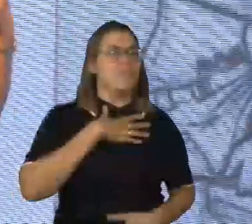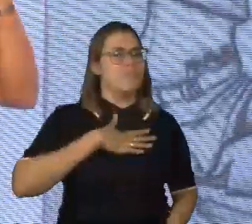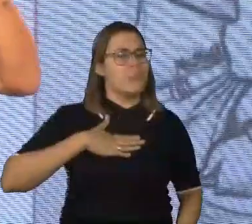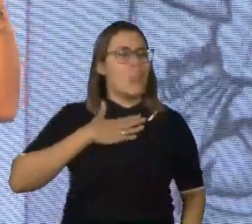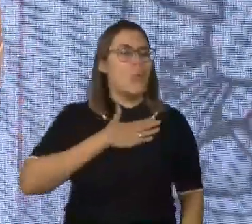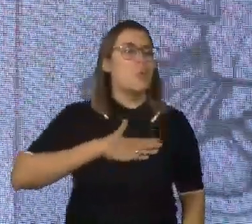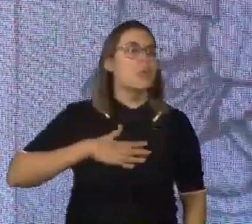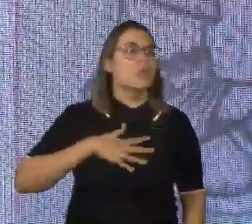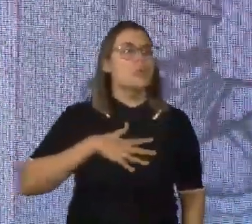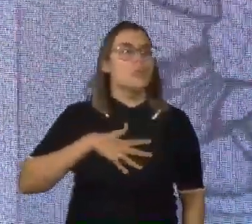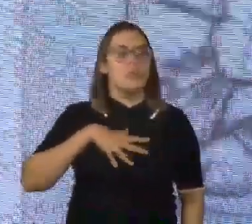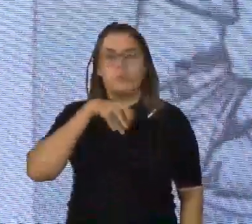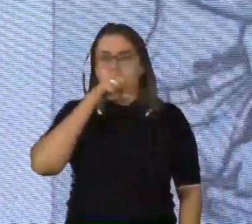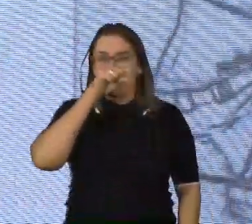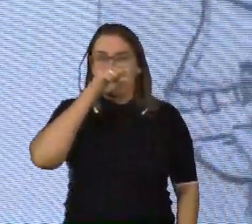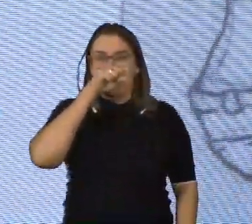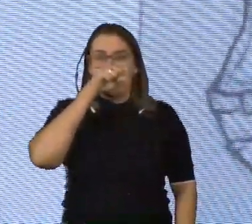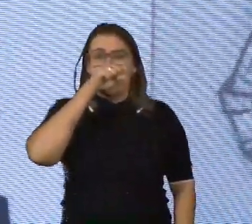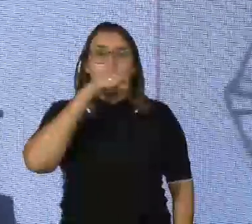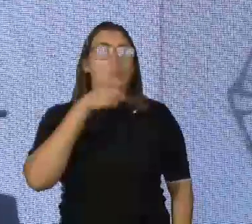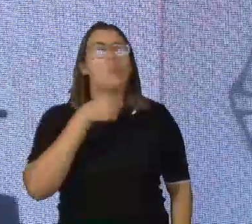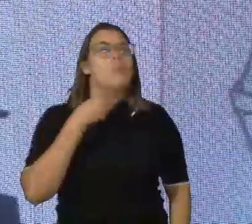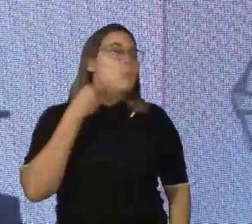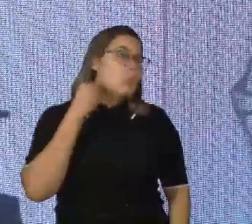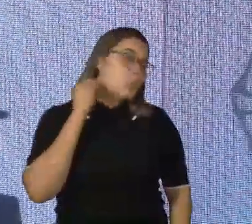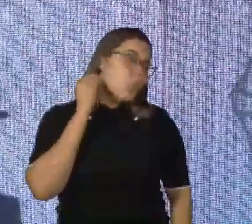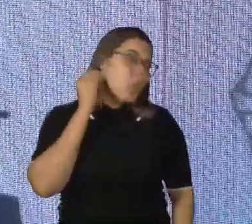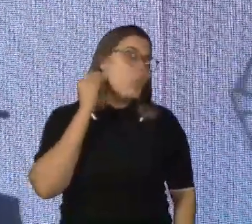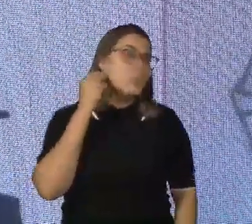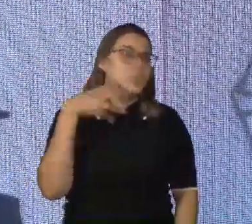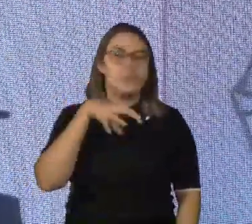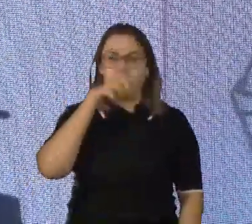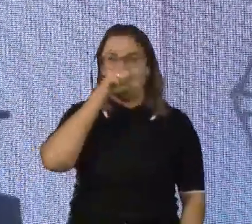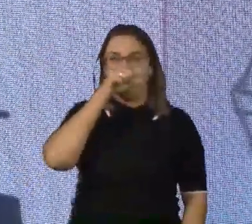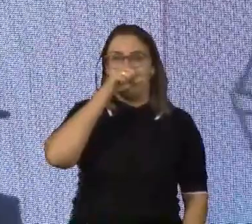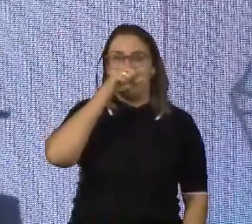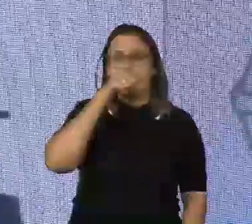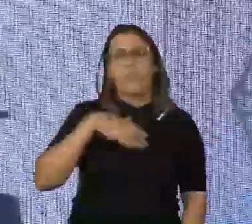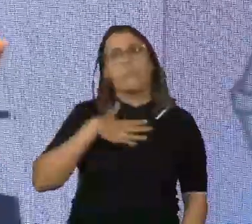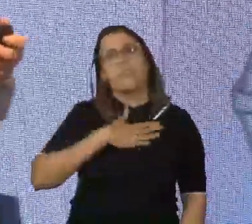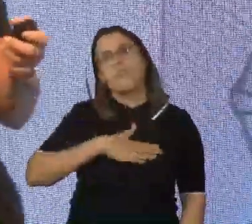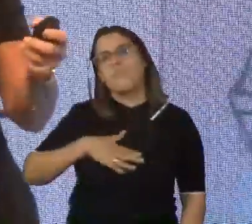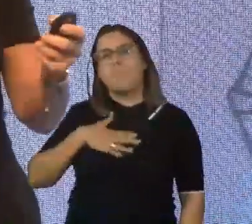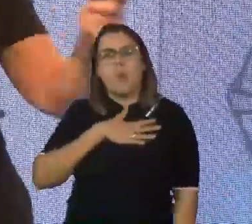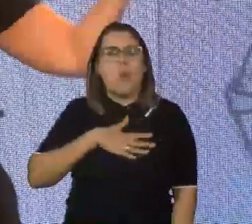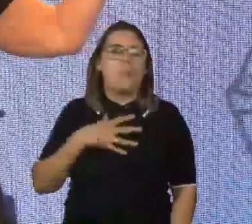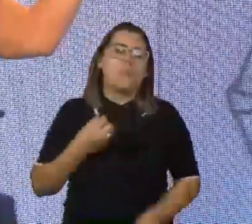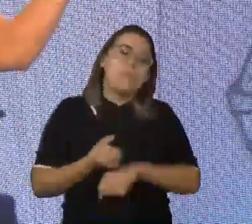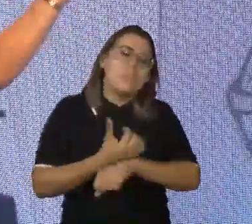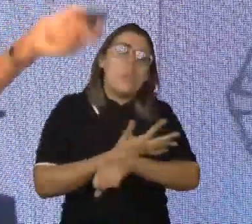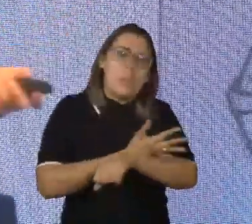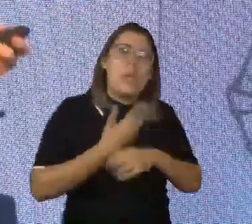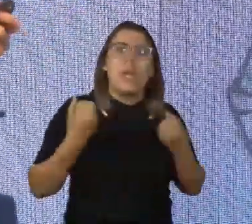quando cheiram o meu pescoço, eu tenho aquela sensação muito gostosa no meu corpo, é